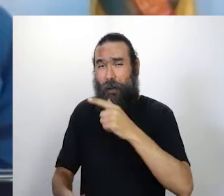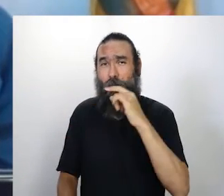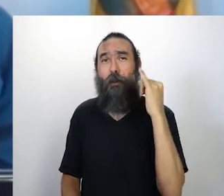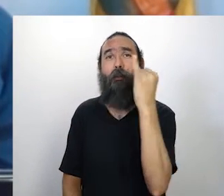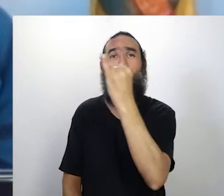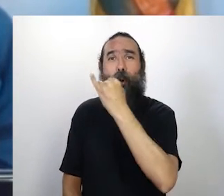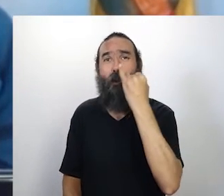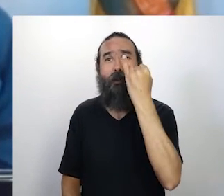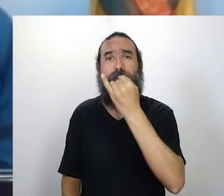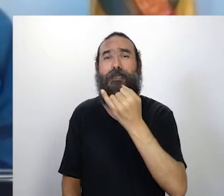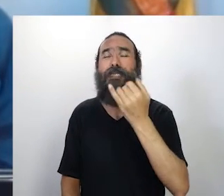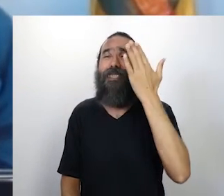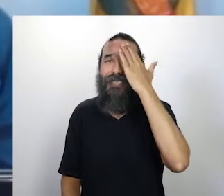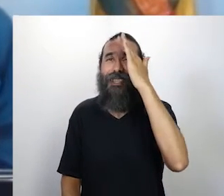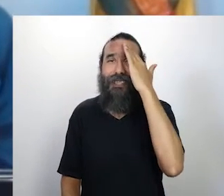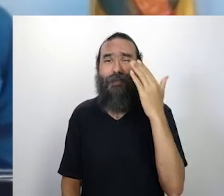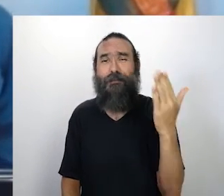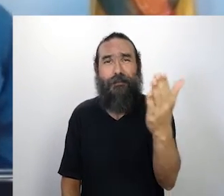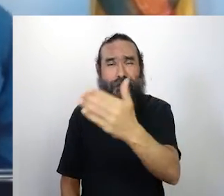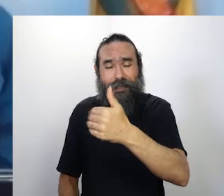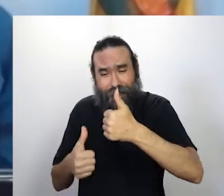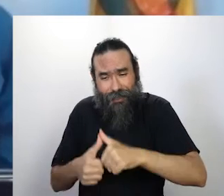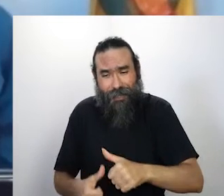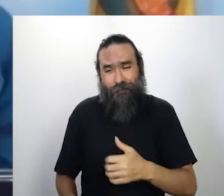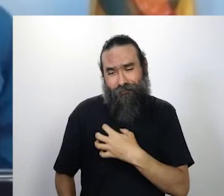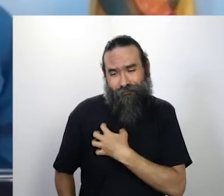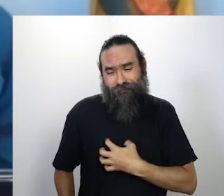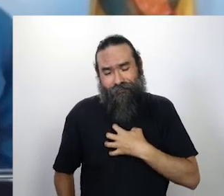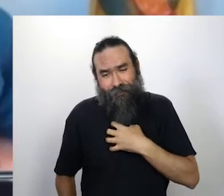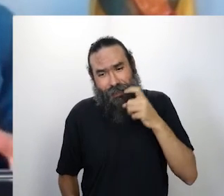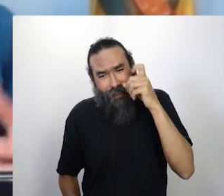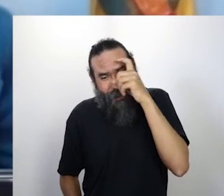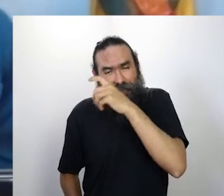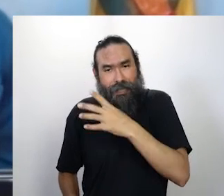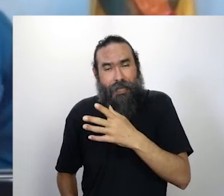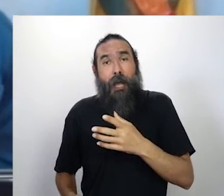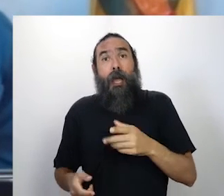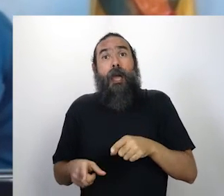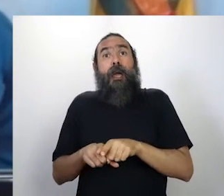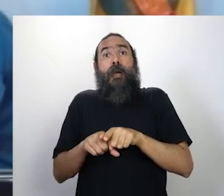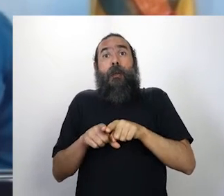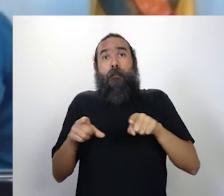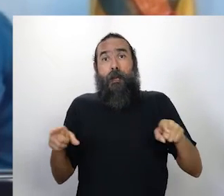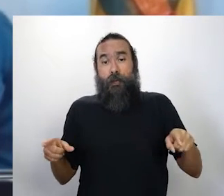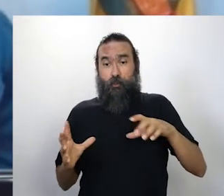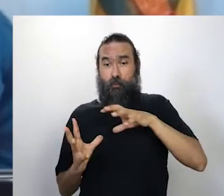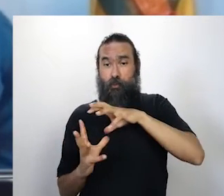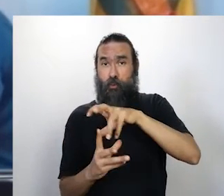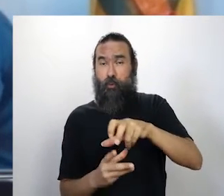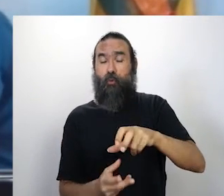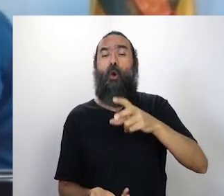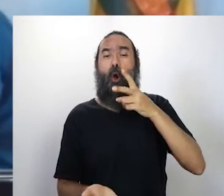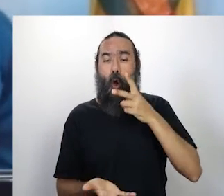mundo sofrendo, vocês estão sentindo também na pele, mas o mundo continua precisando de arte, e nesse momento o trabalho da gente é